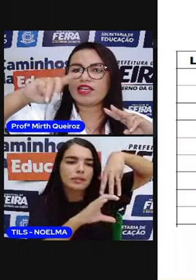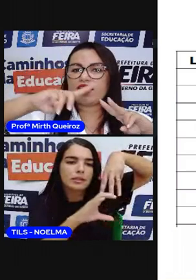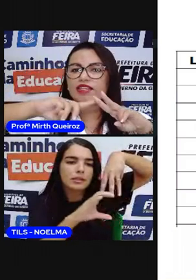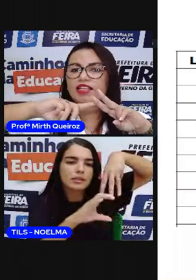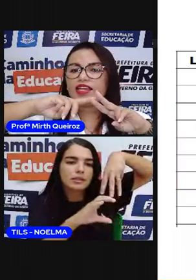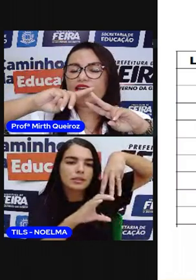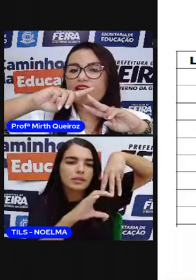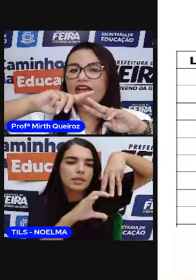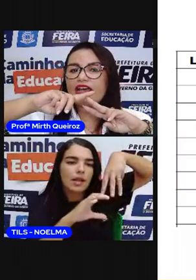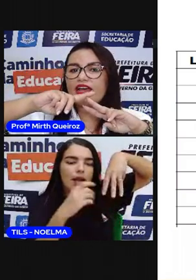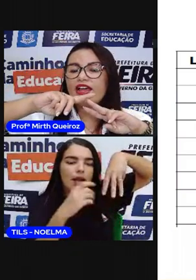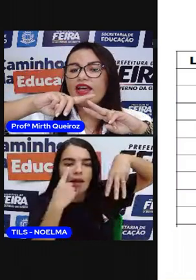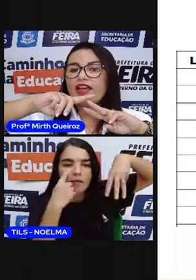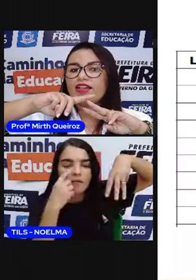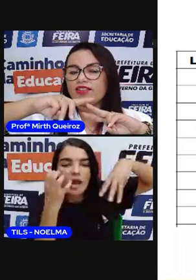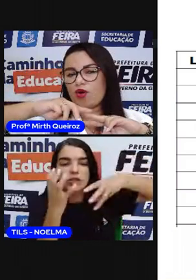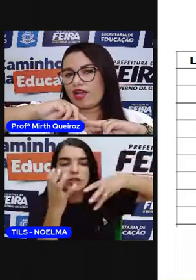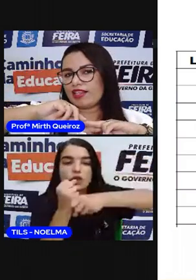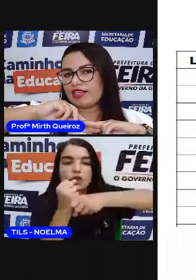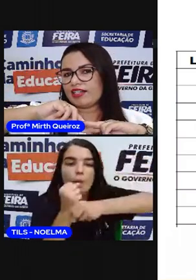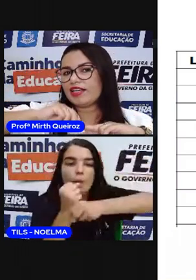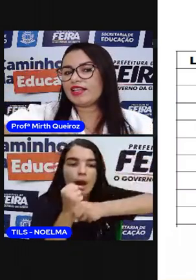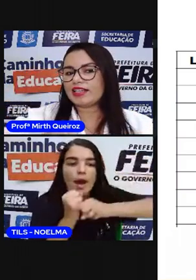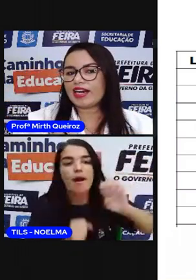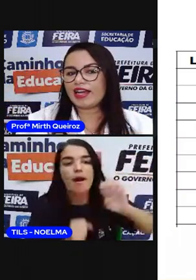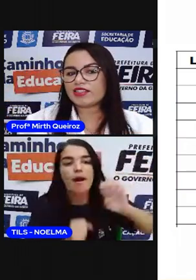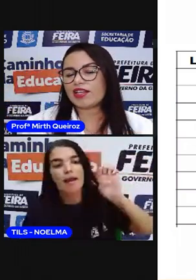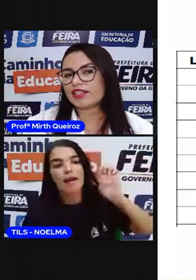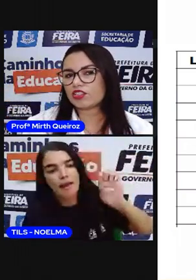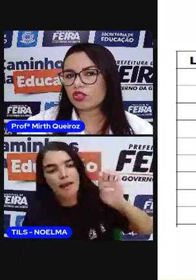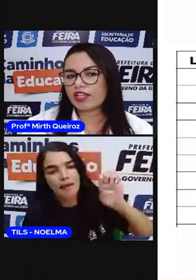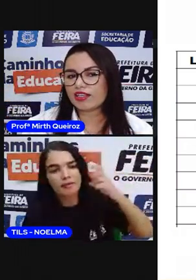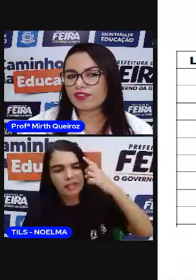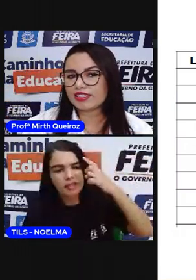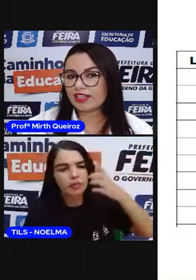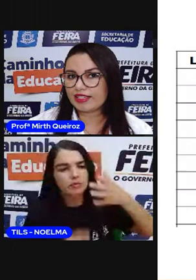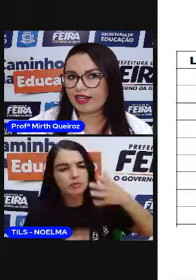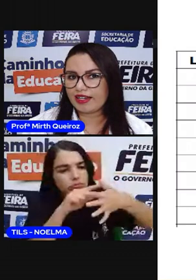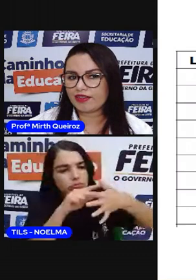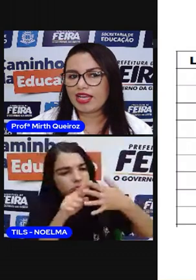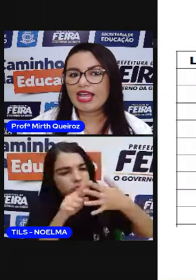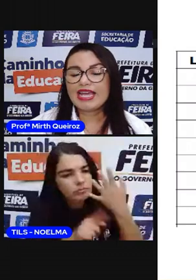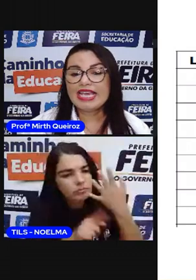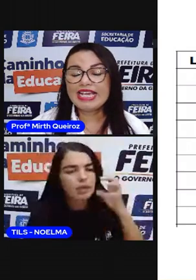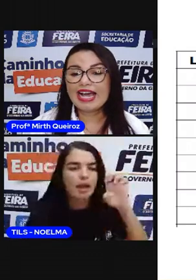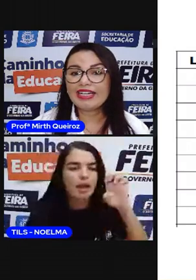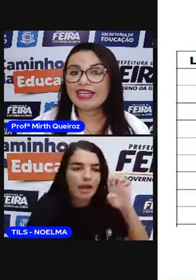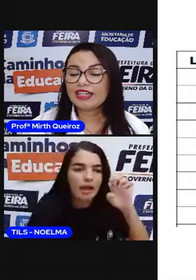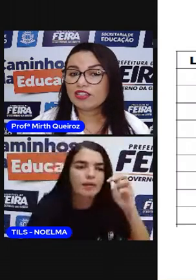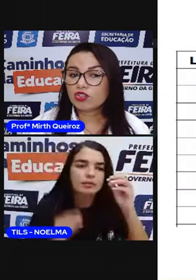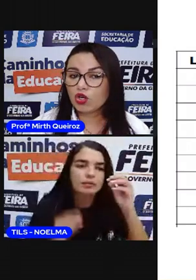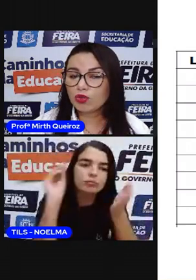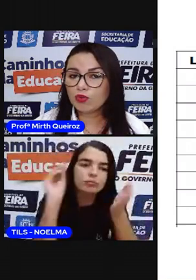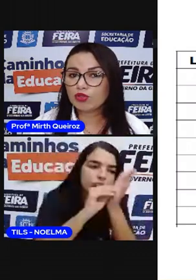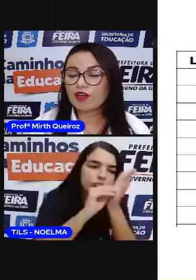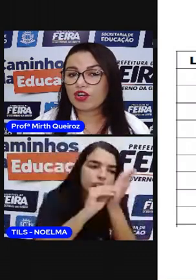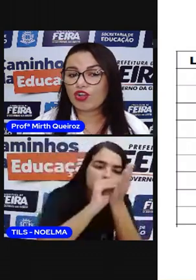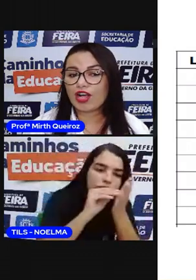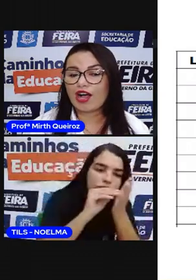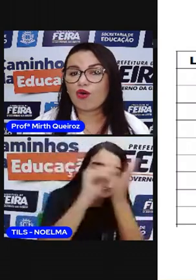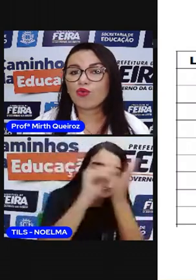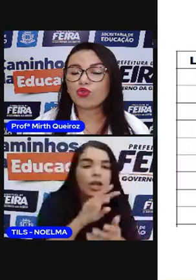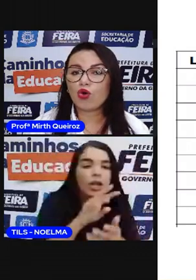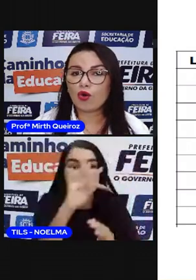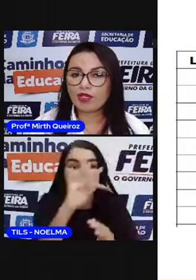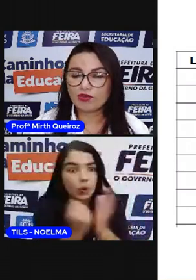B, C, D, E. Qual é a letra? Letra E. Então, a letra sociada vai ser a letra E. E aí, todo mundo vai